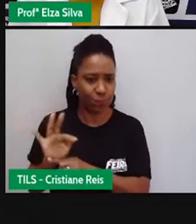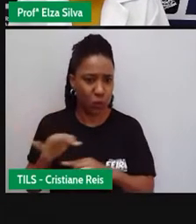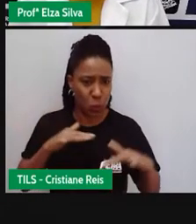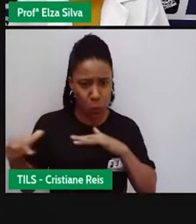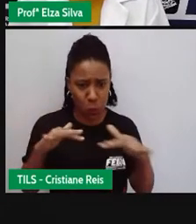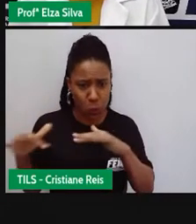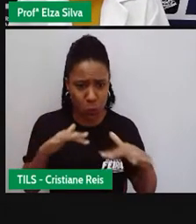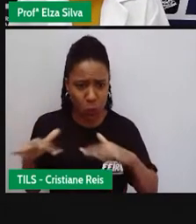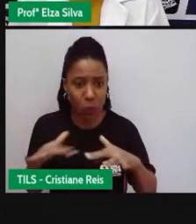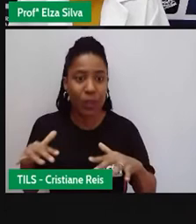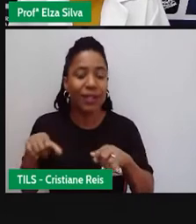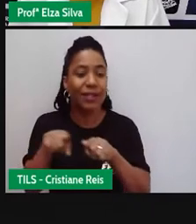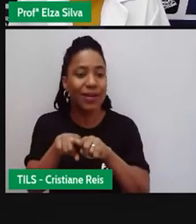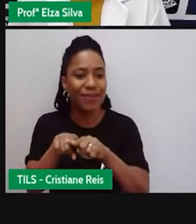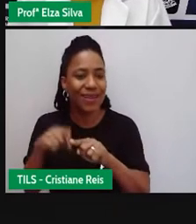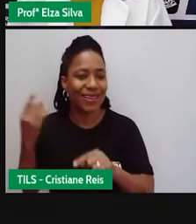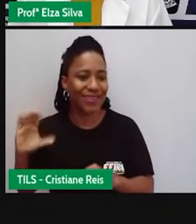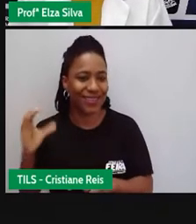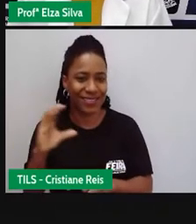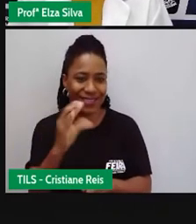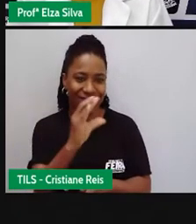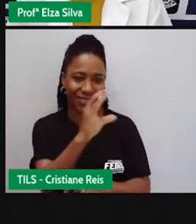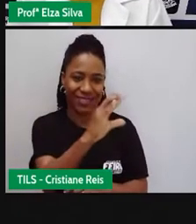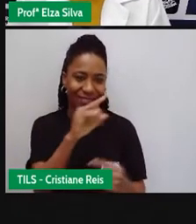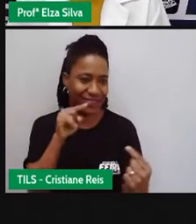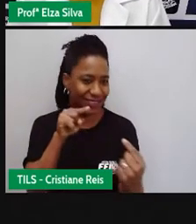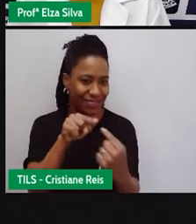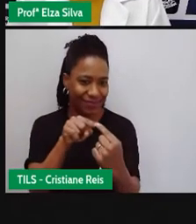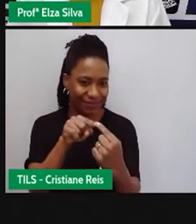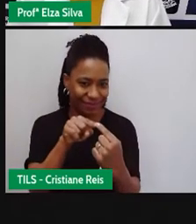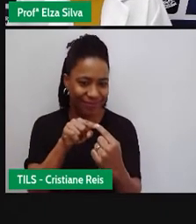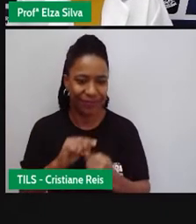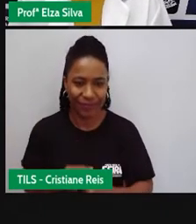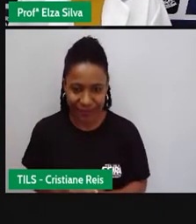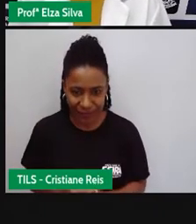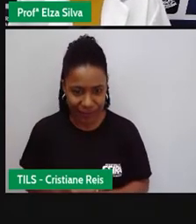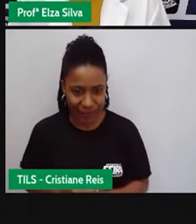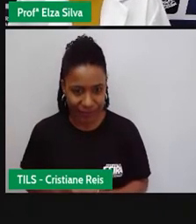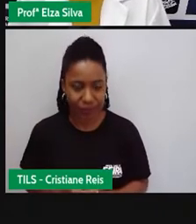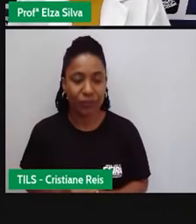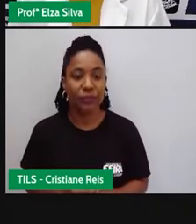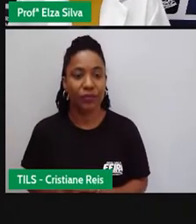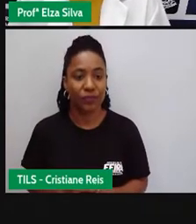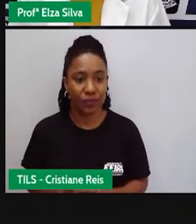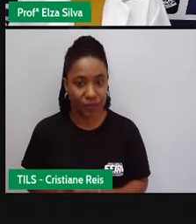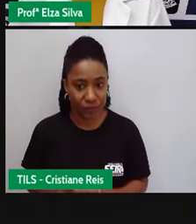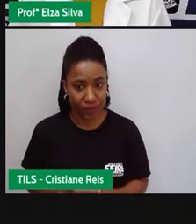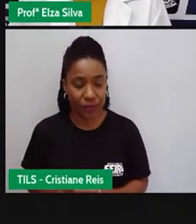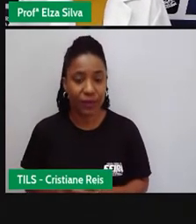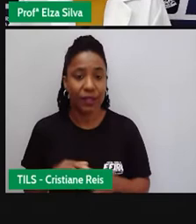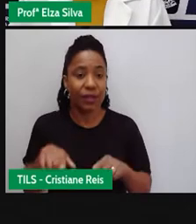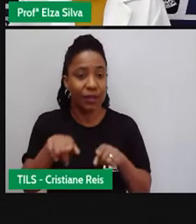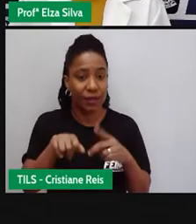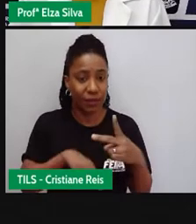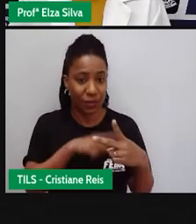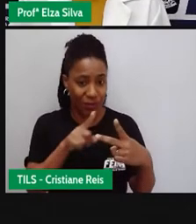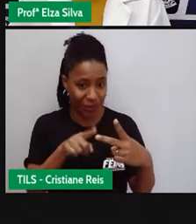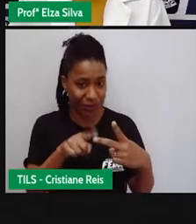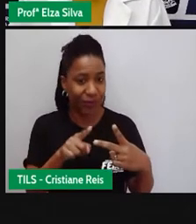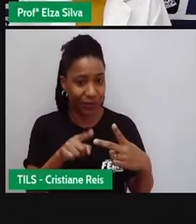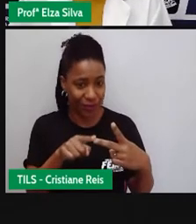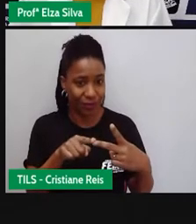científica. Próxima dica. Lost in the city. Perdidos na cidade.